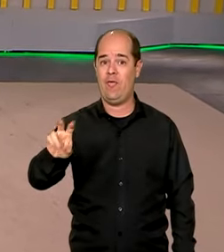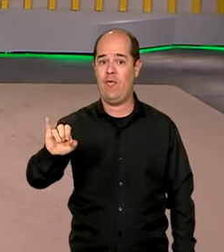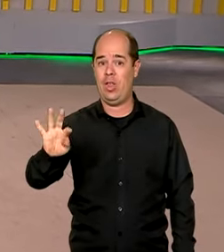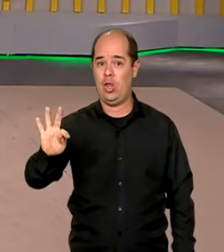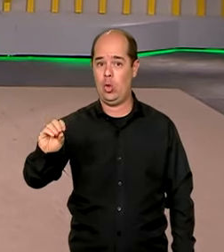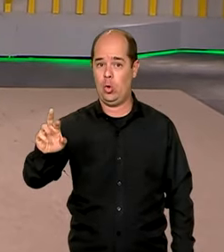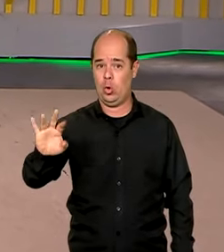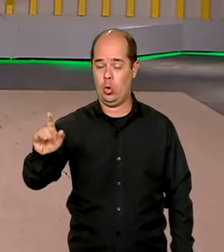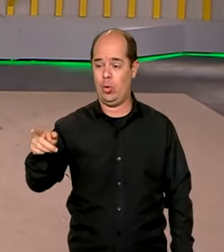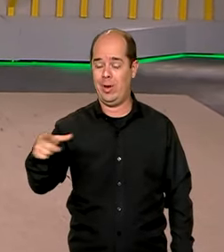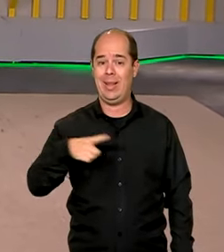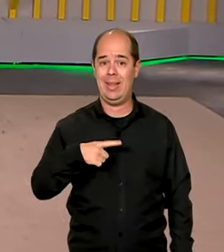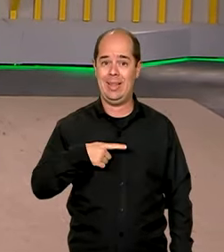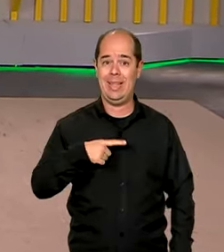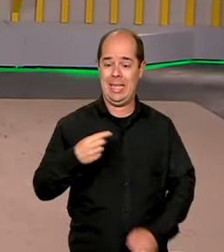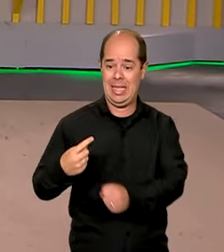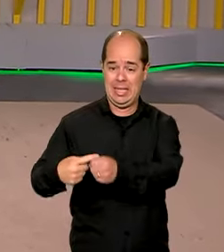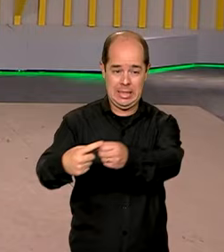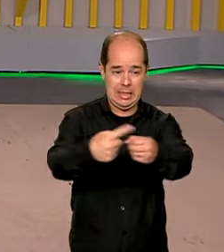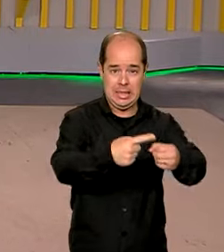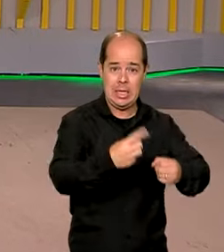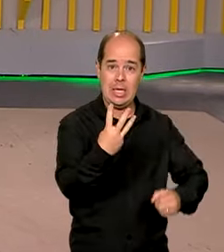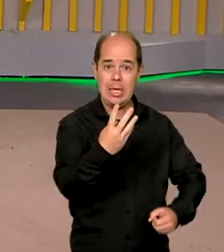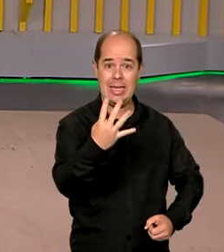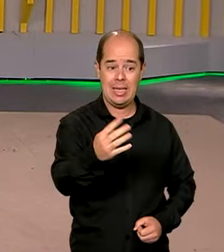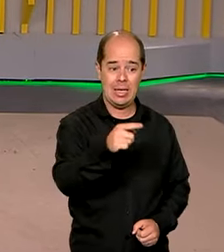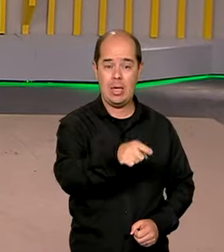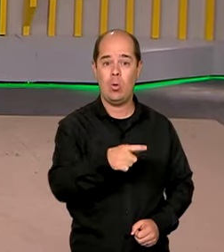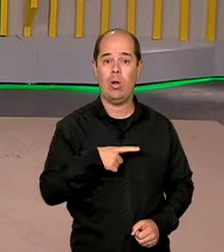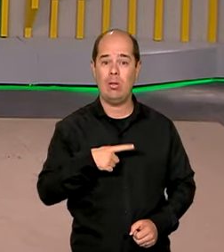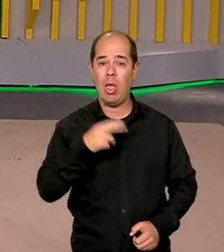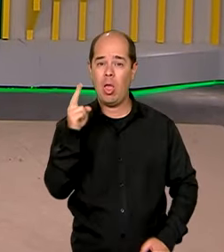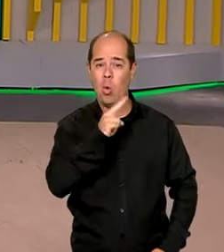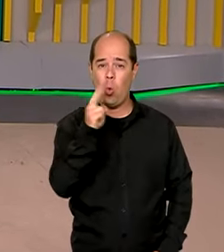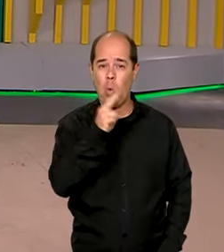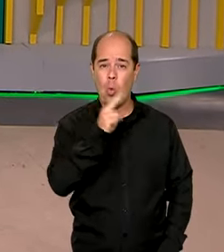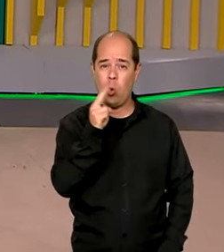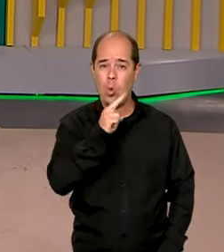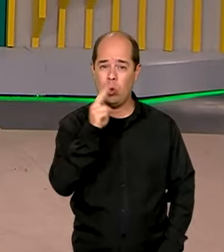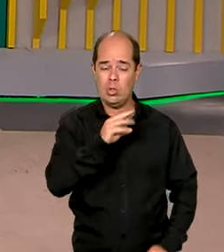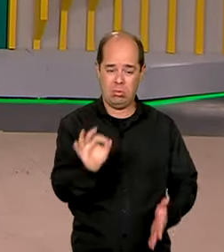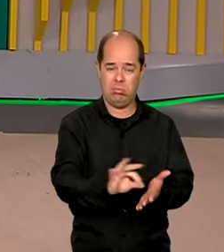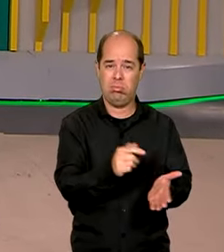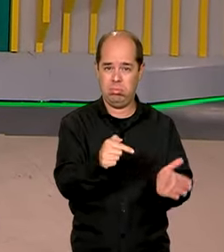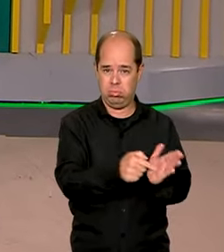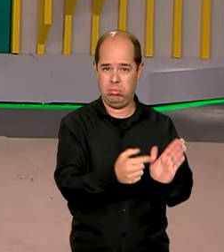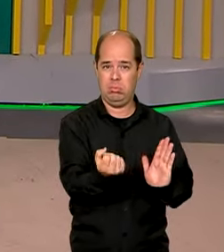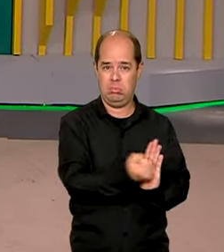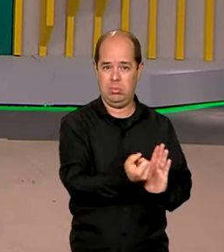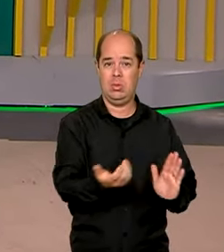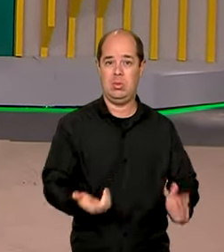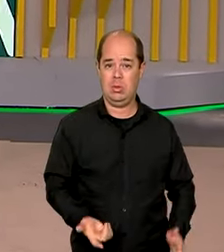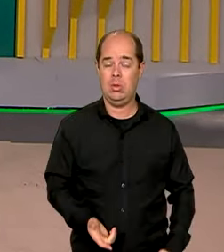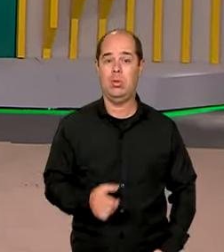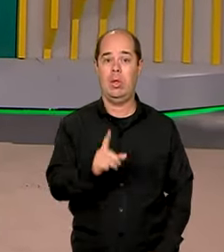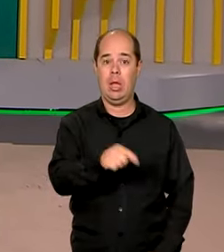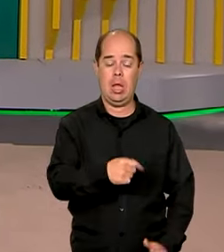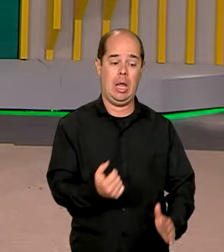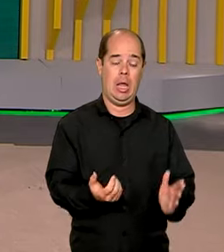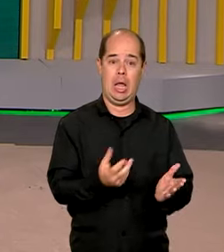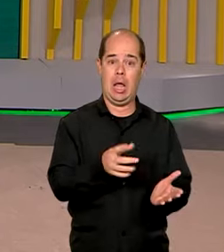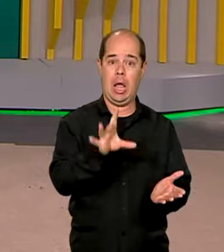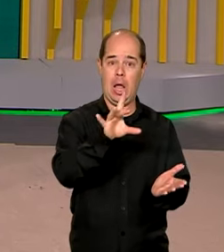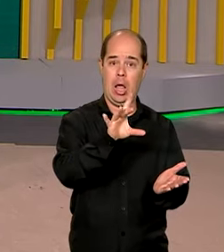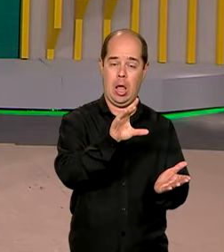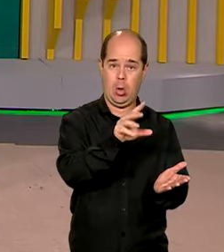tiveram o estado de calamidade ou de emergência reconhecido pelo governo. E vale lembrar, Ana, que esse reconhecimento é necessário para